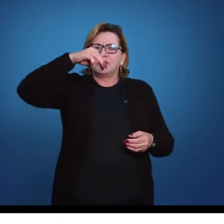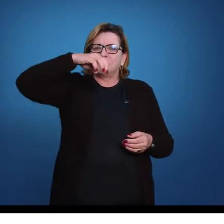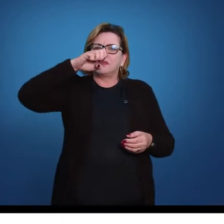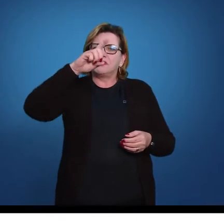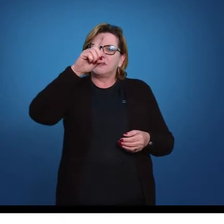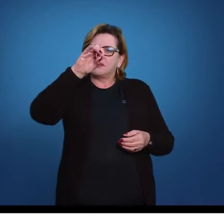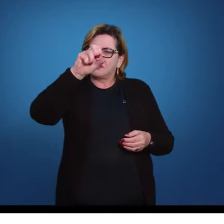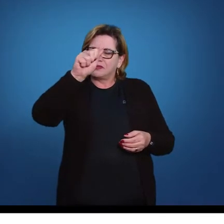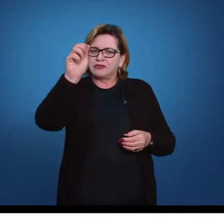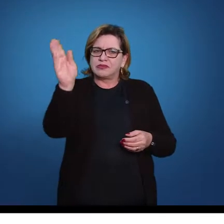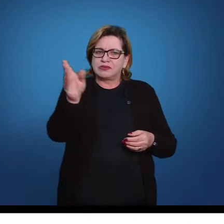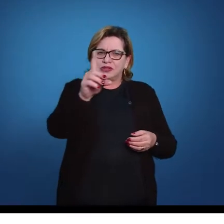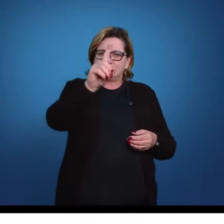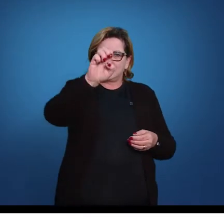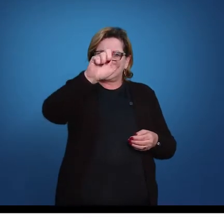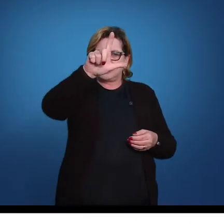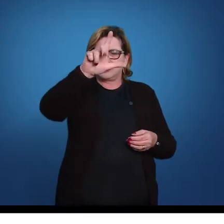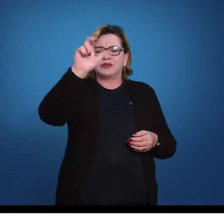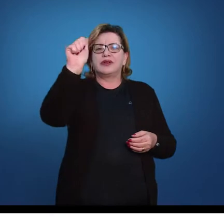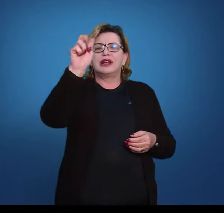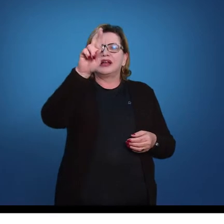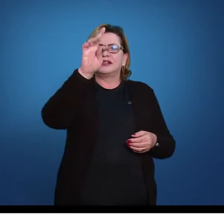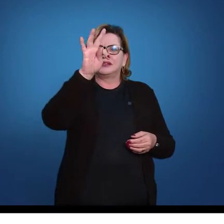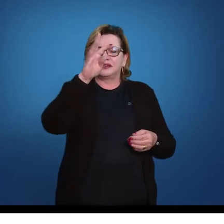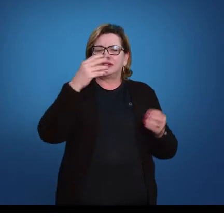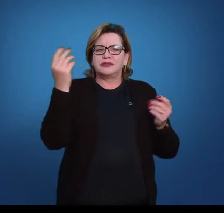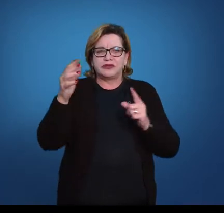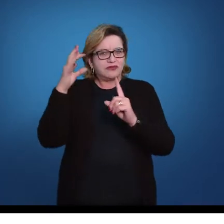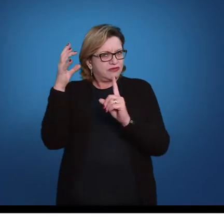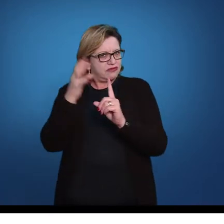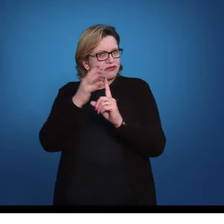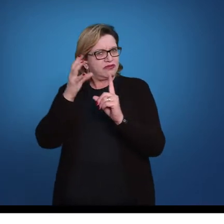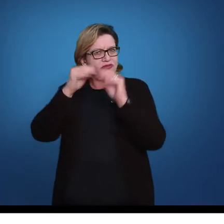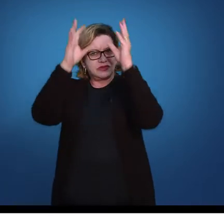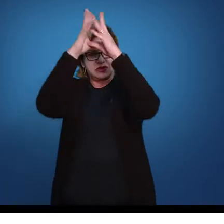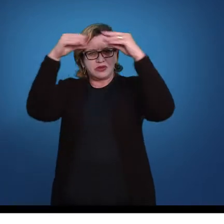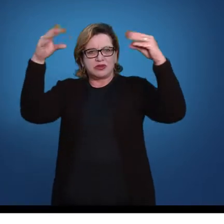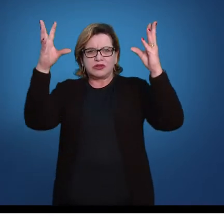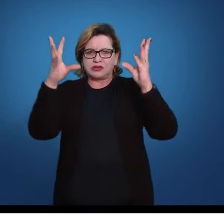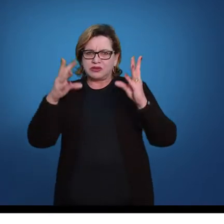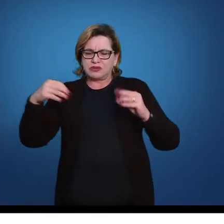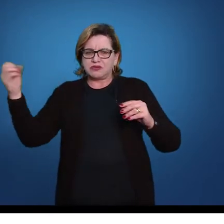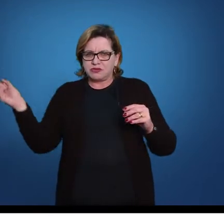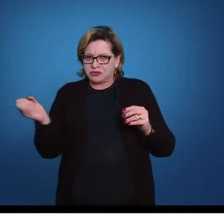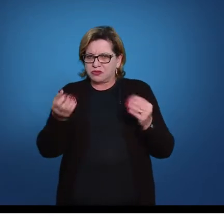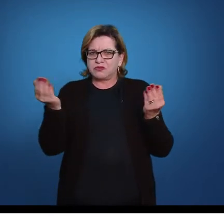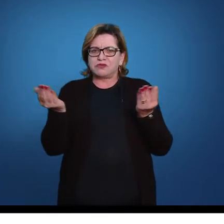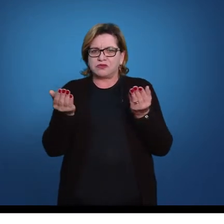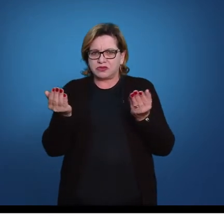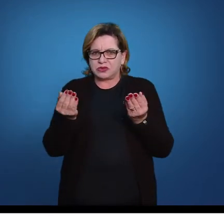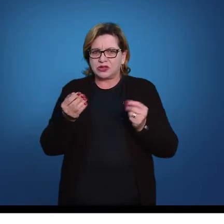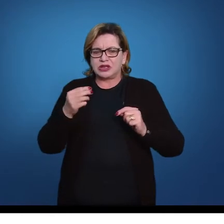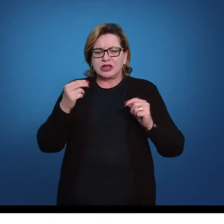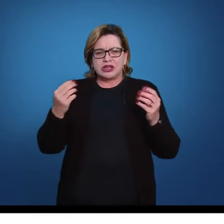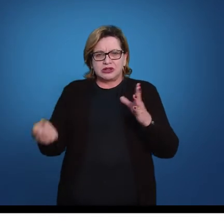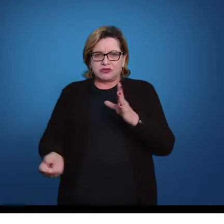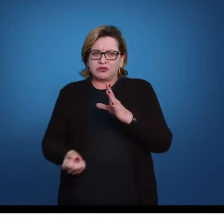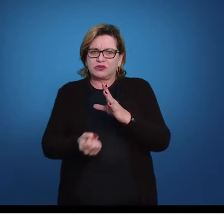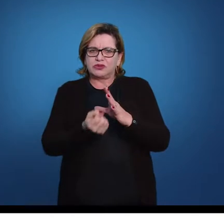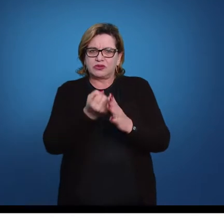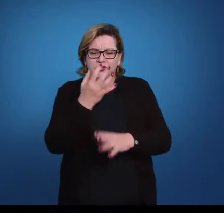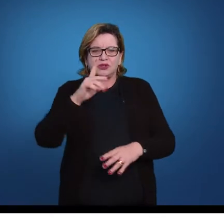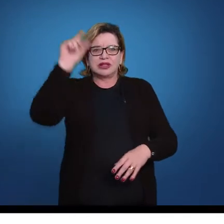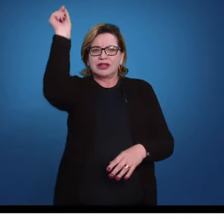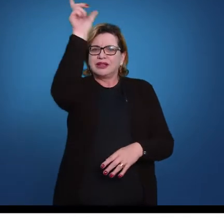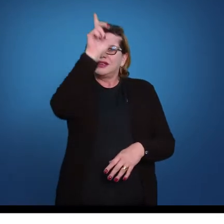trouxe grandes influências para o circo moderno. Era um espetáculo popular realizado e que surgiu na